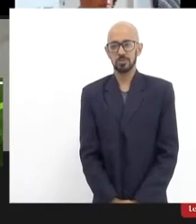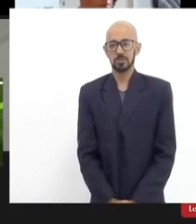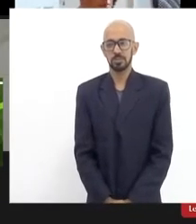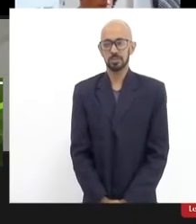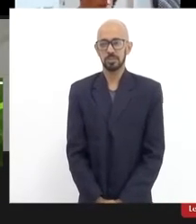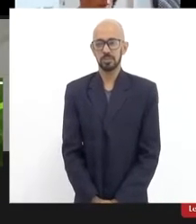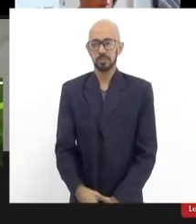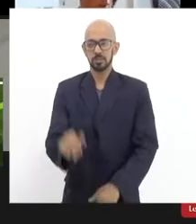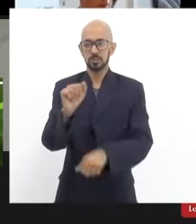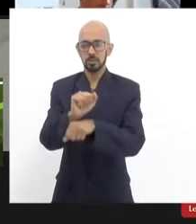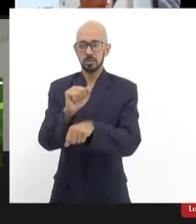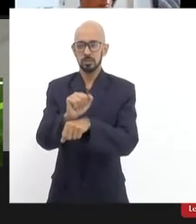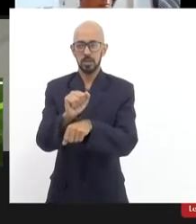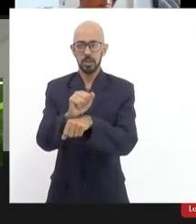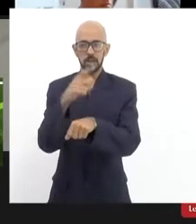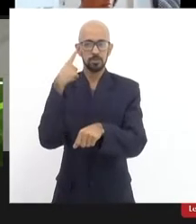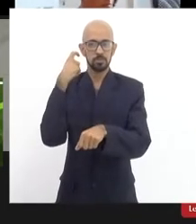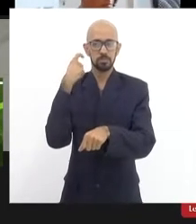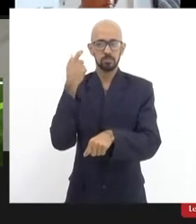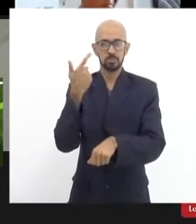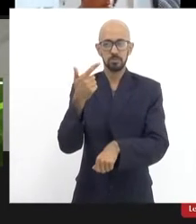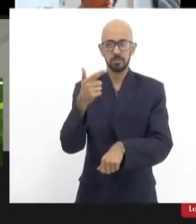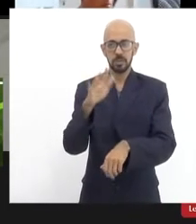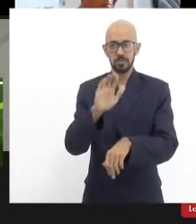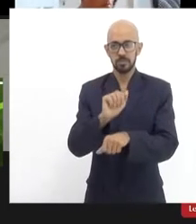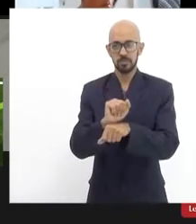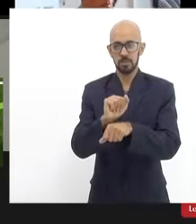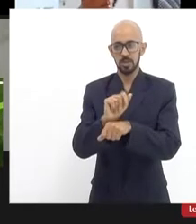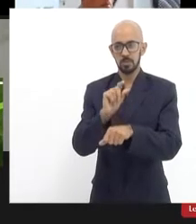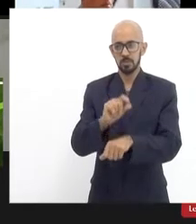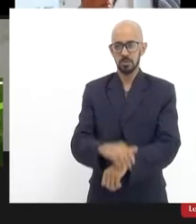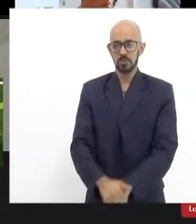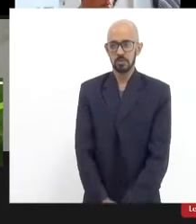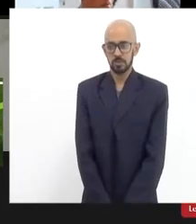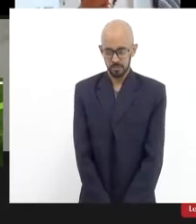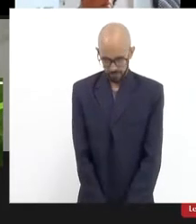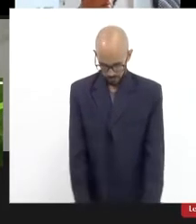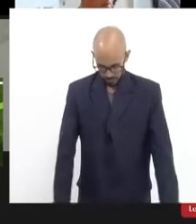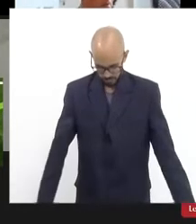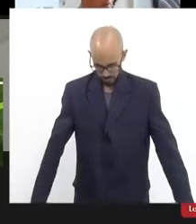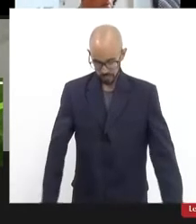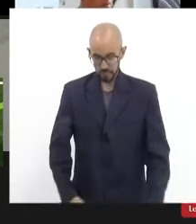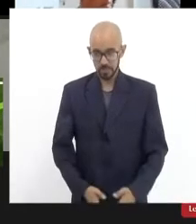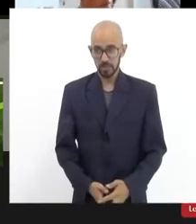Está sem áudio. Está sem som. Dionísio, está te ouvindo.